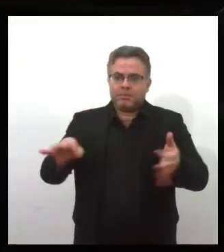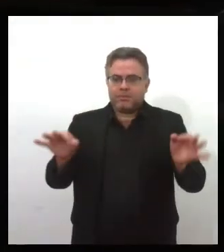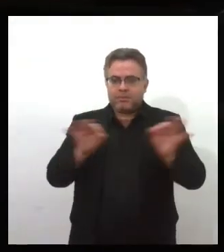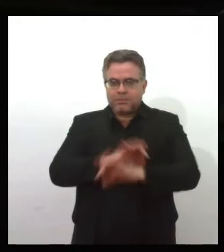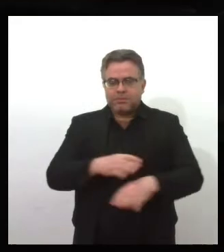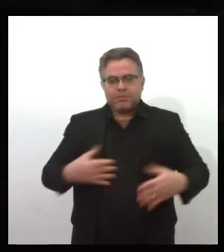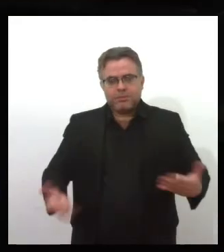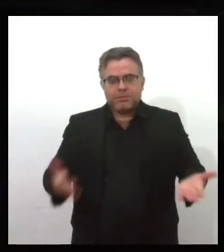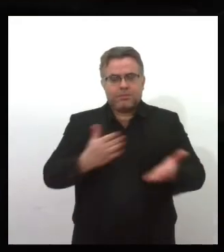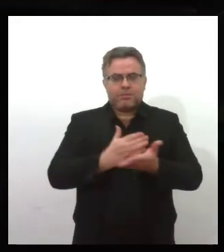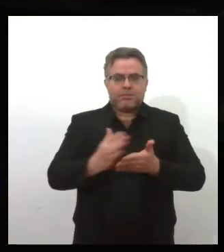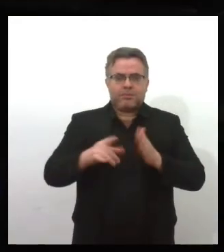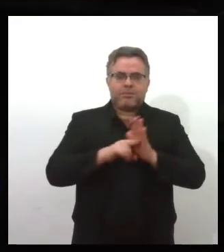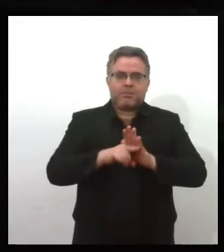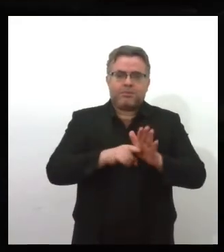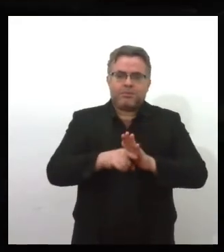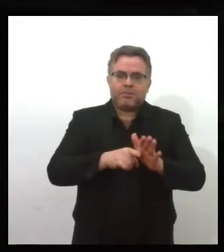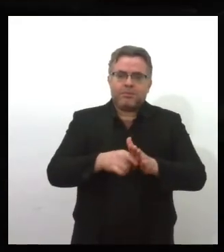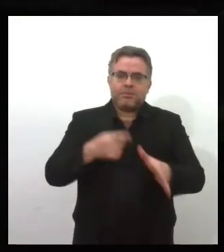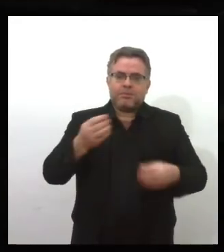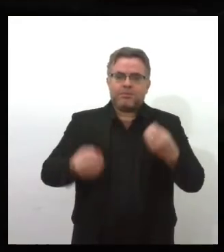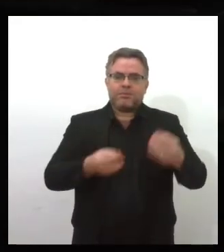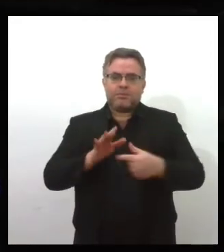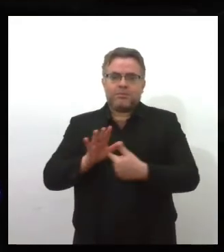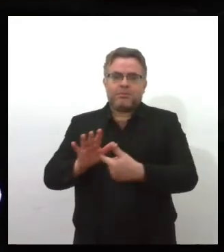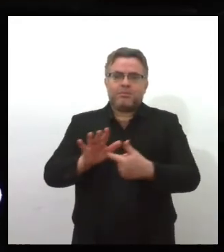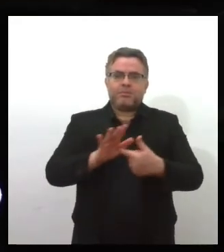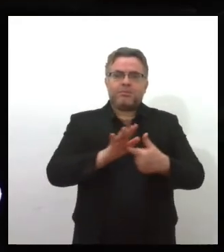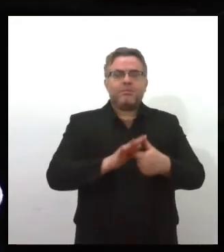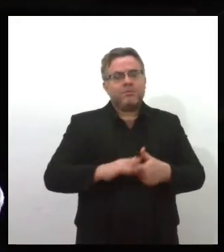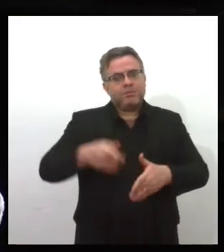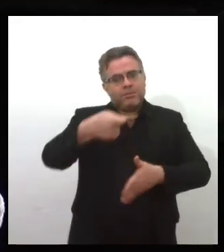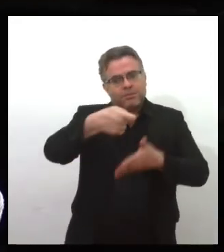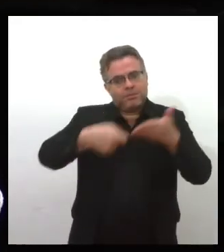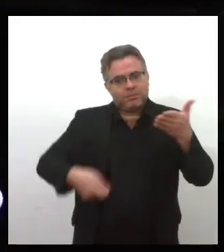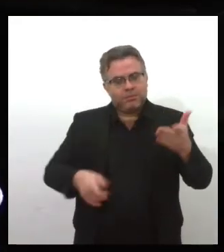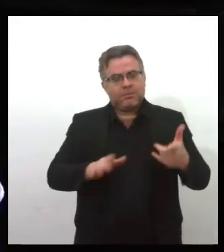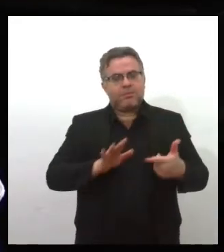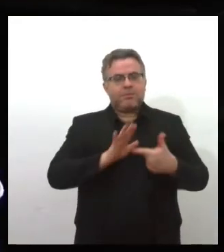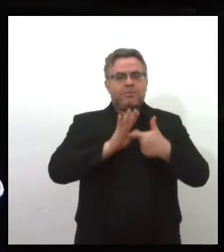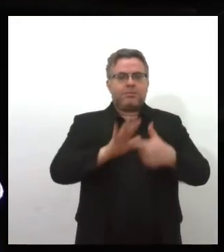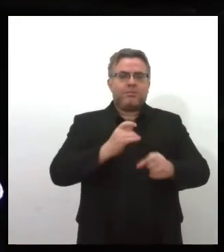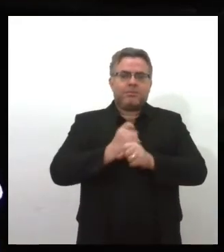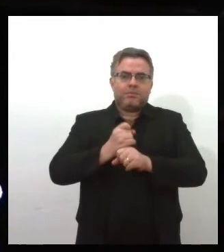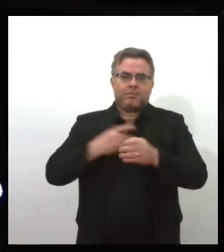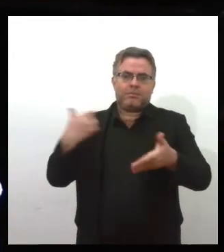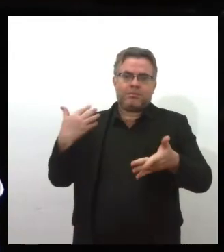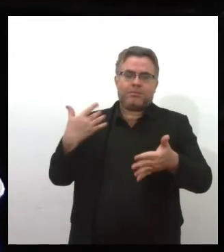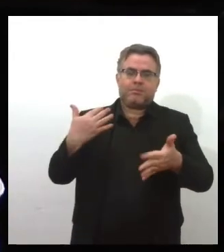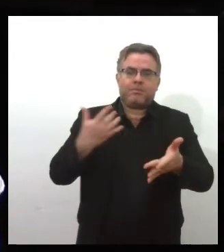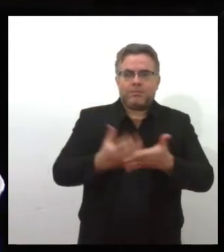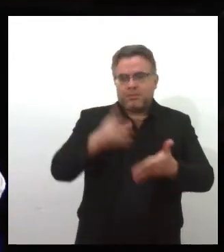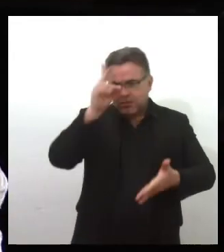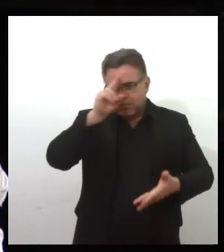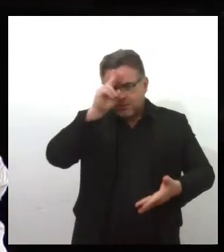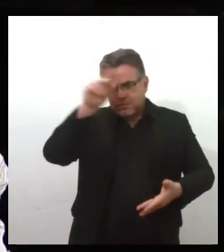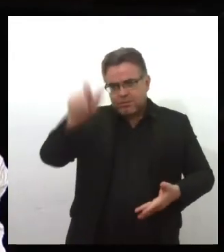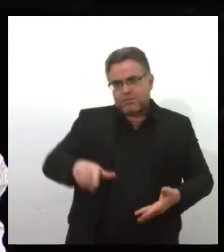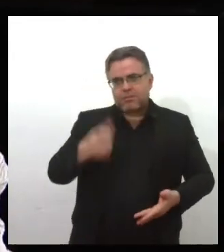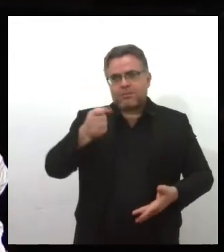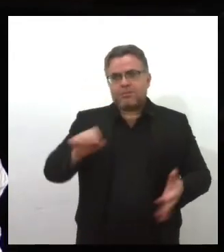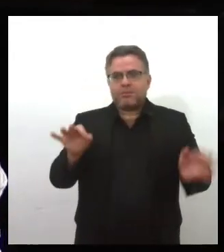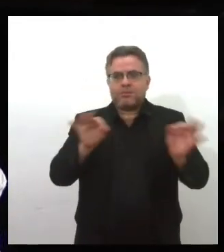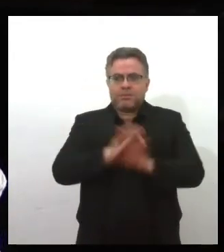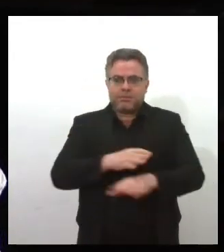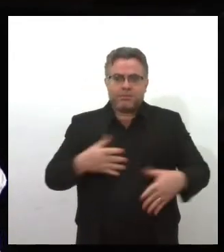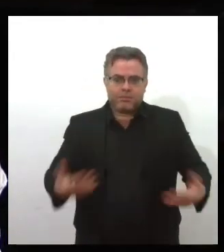iniciamos a pesquisa para produzir a exposição de longa duração do Memorial de Sergipe, onde